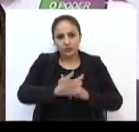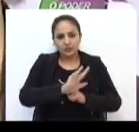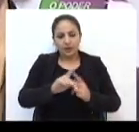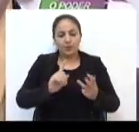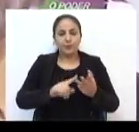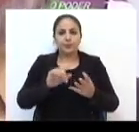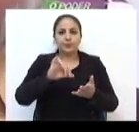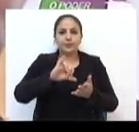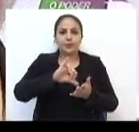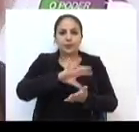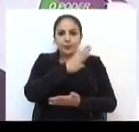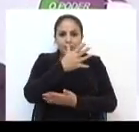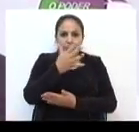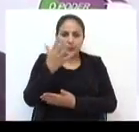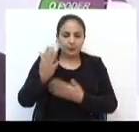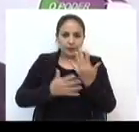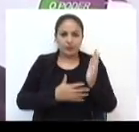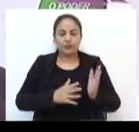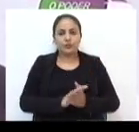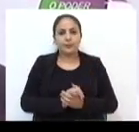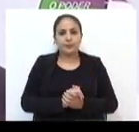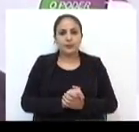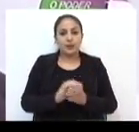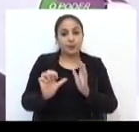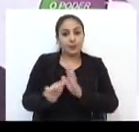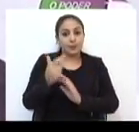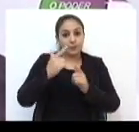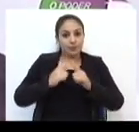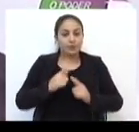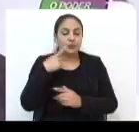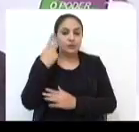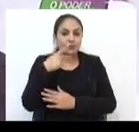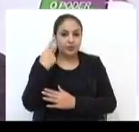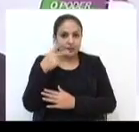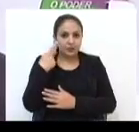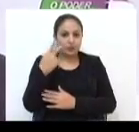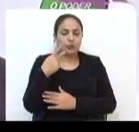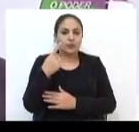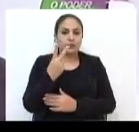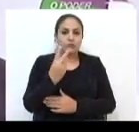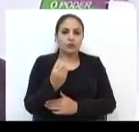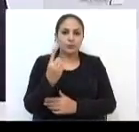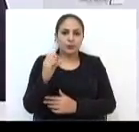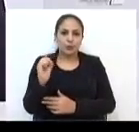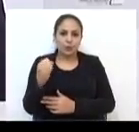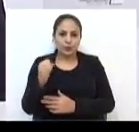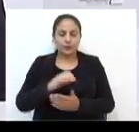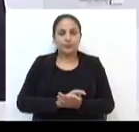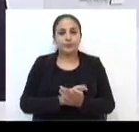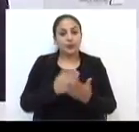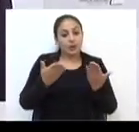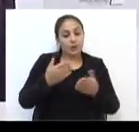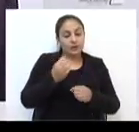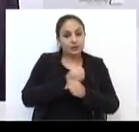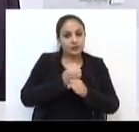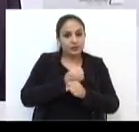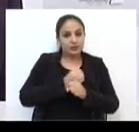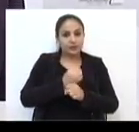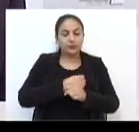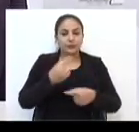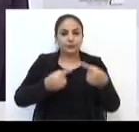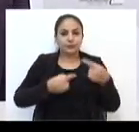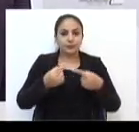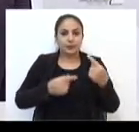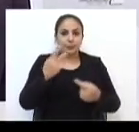Sua primeira candidatura a vereador foi em 2008. Mas neste ano, concorrendo pelo PMDB,